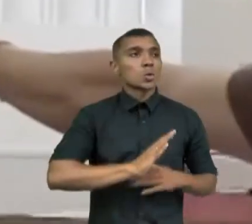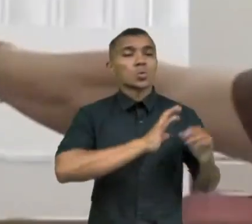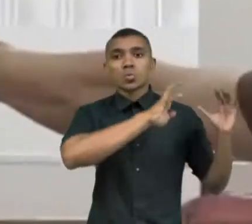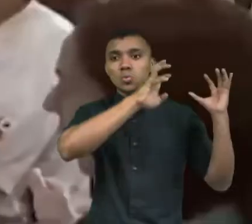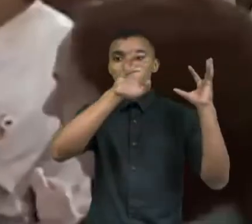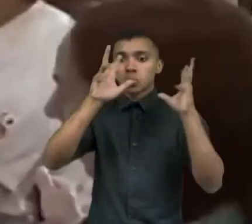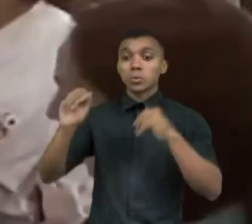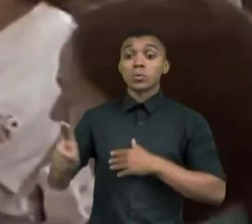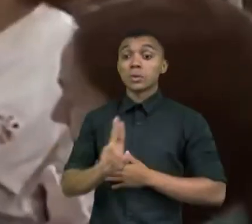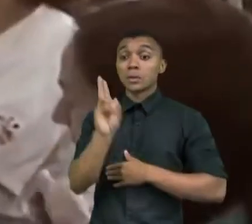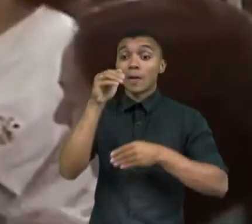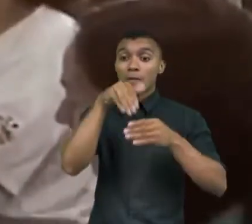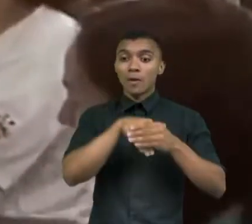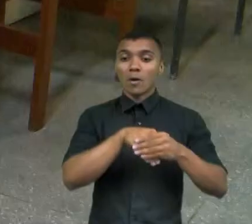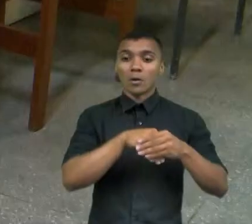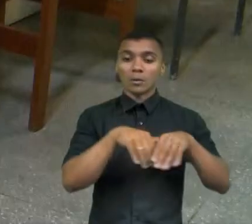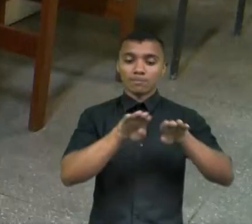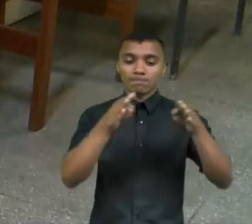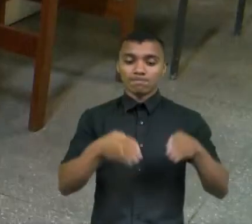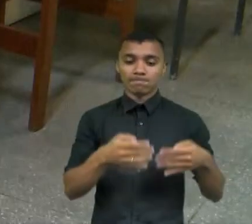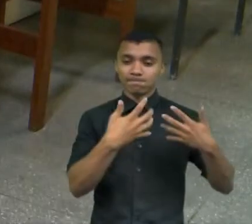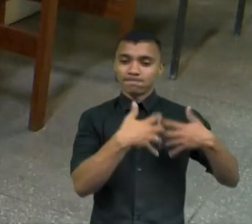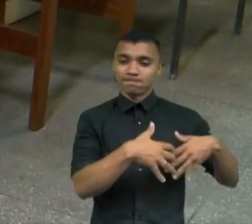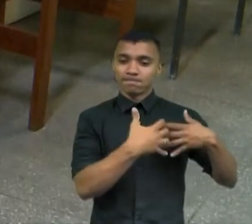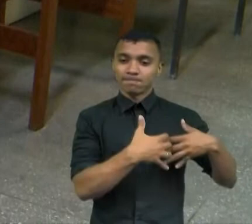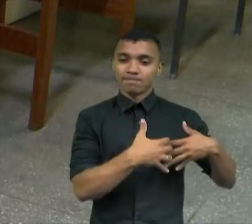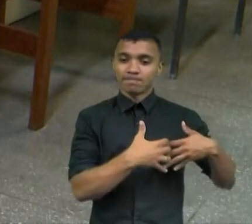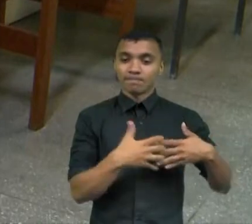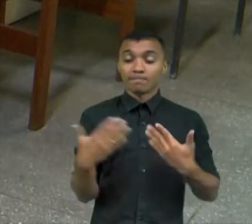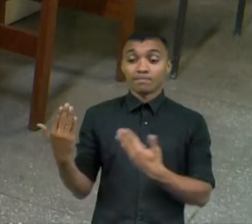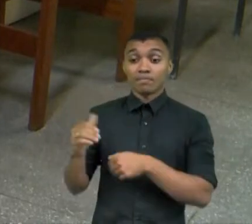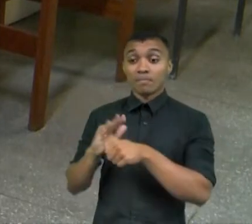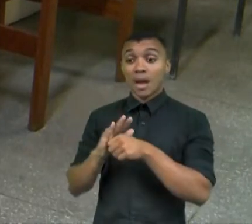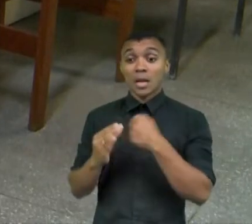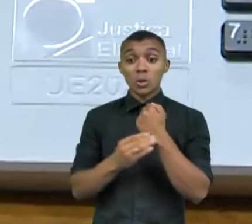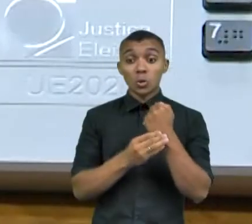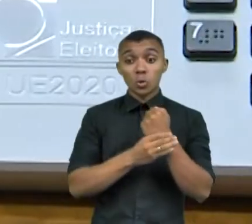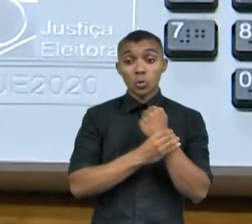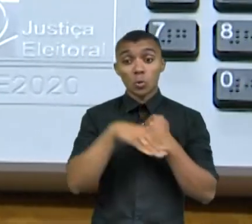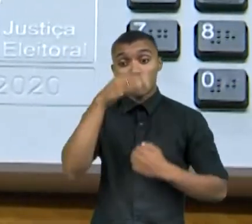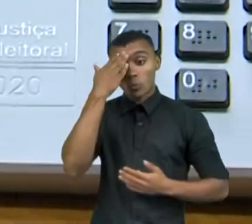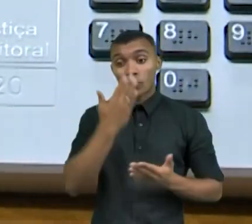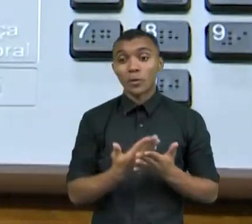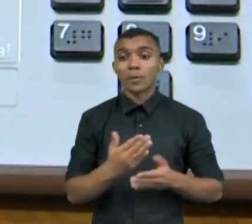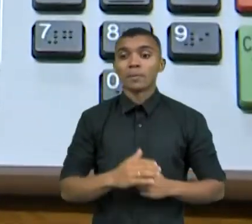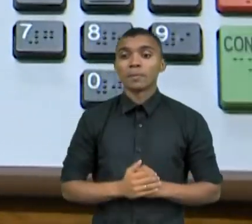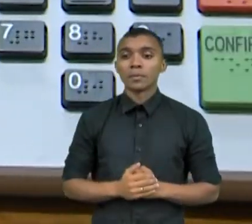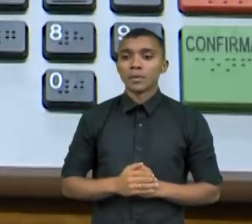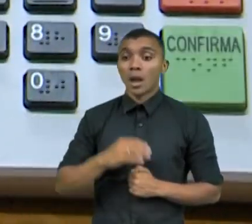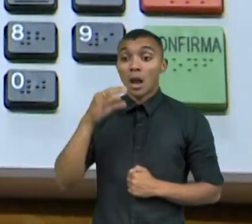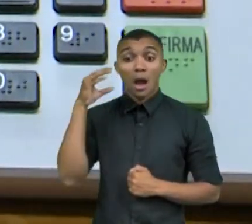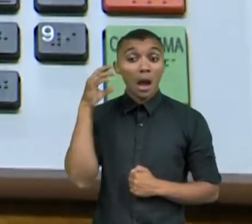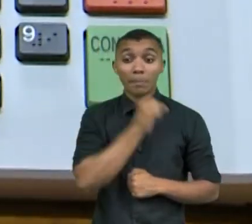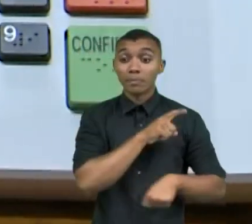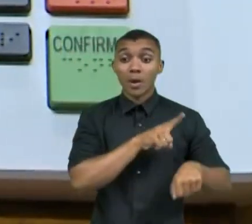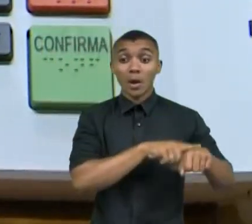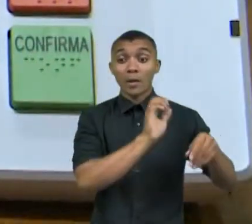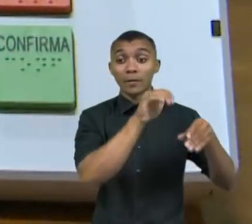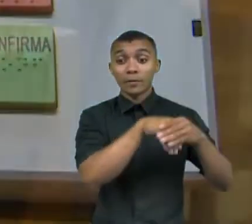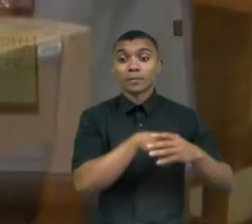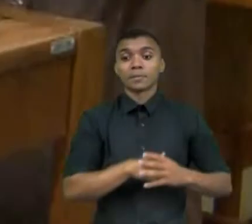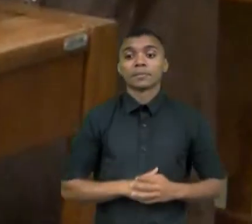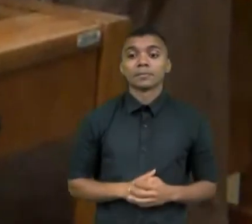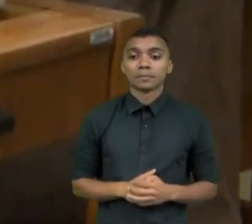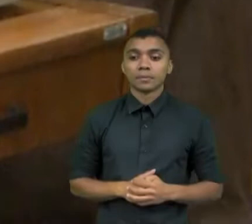eletrônico. O novo sistema trouxe mais confiabilidade e agilidade ao processo eleitoral. Mas esse